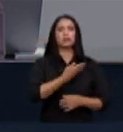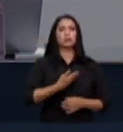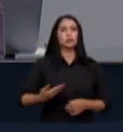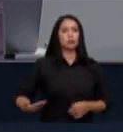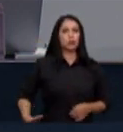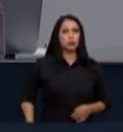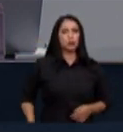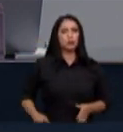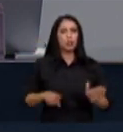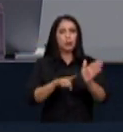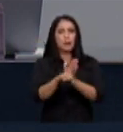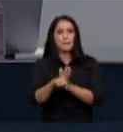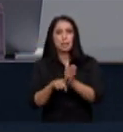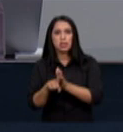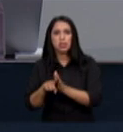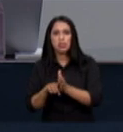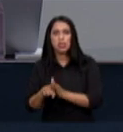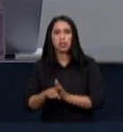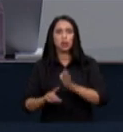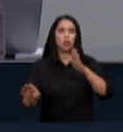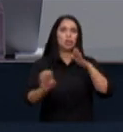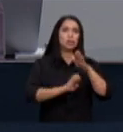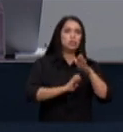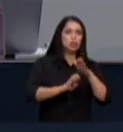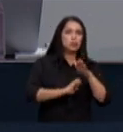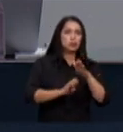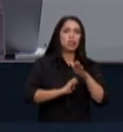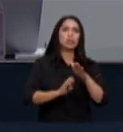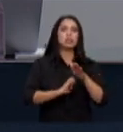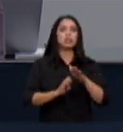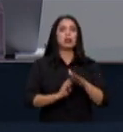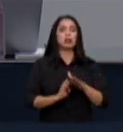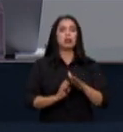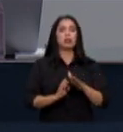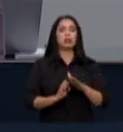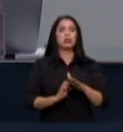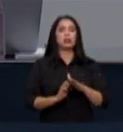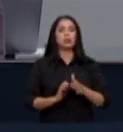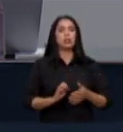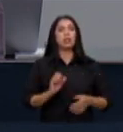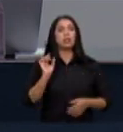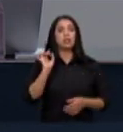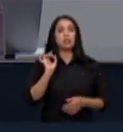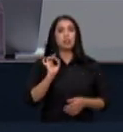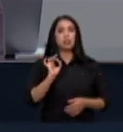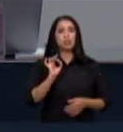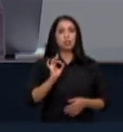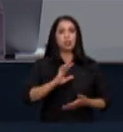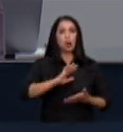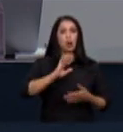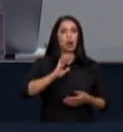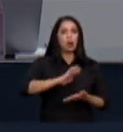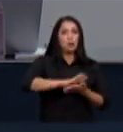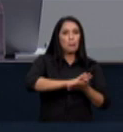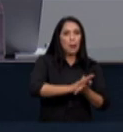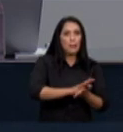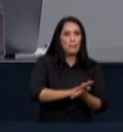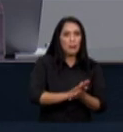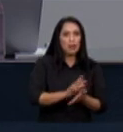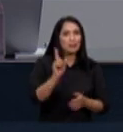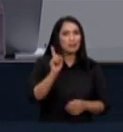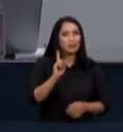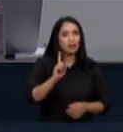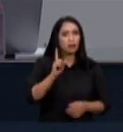pesquisadores empresários a simples repressão não é suficiente